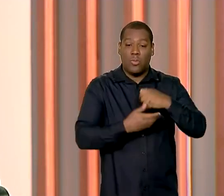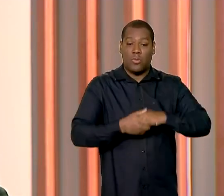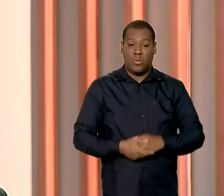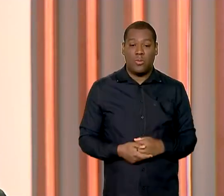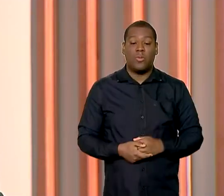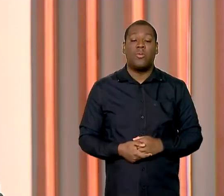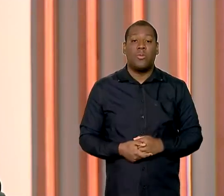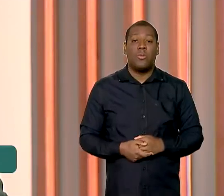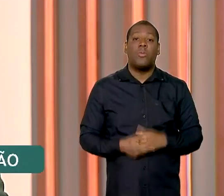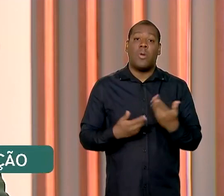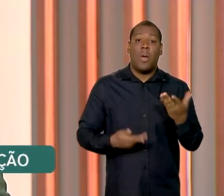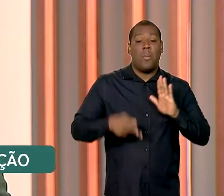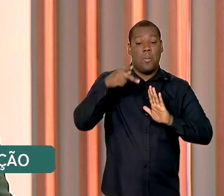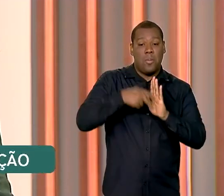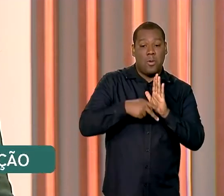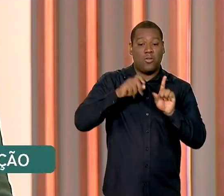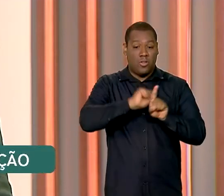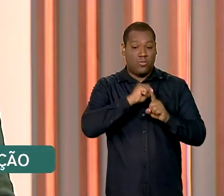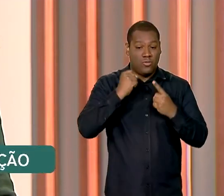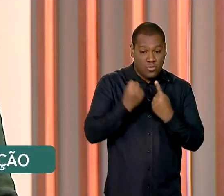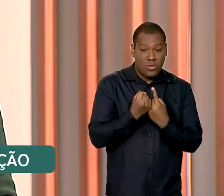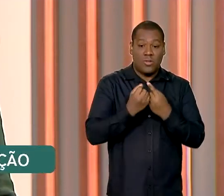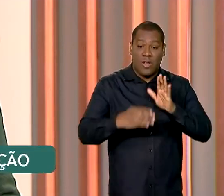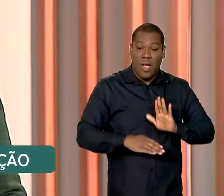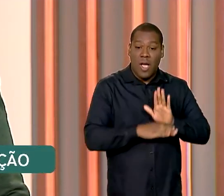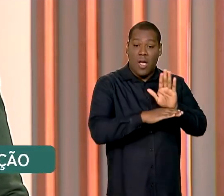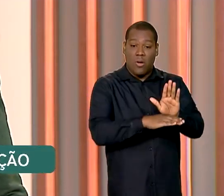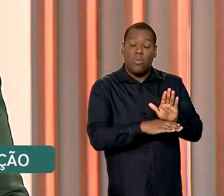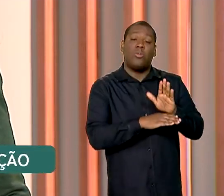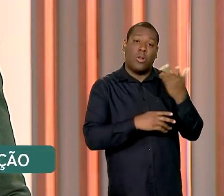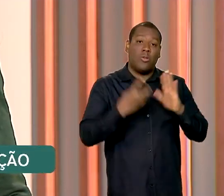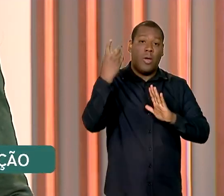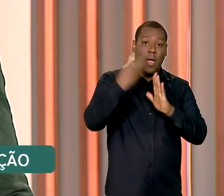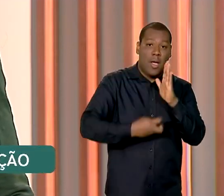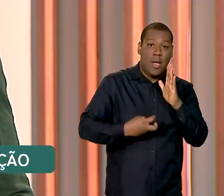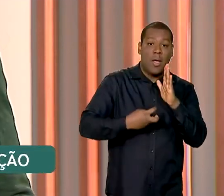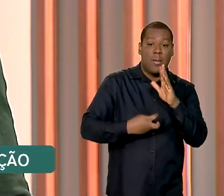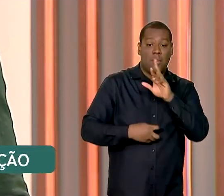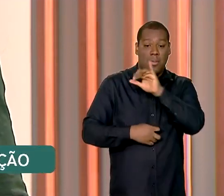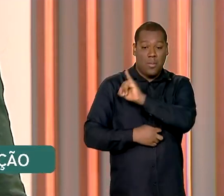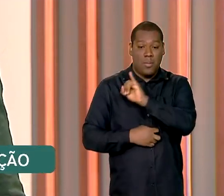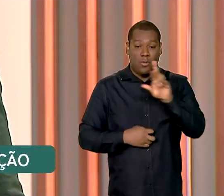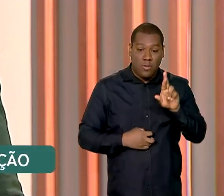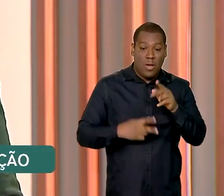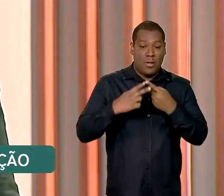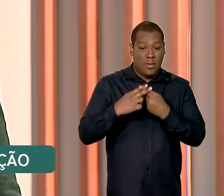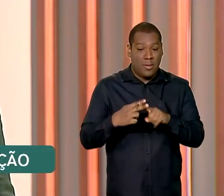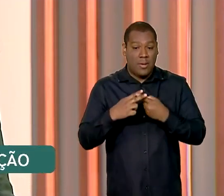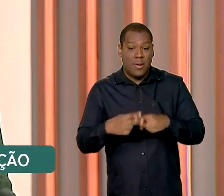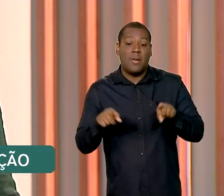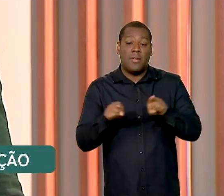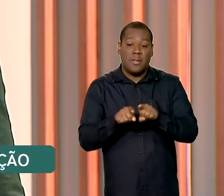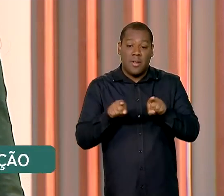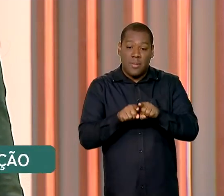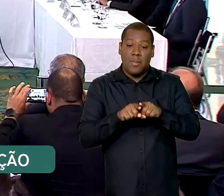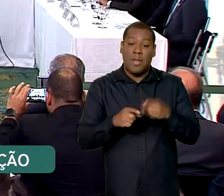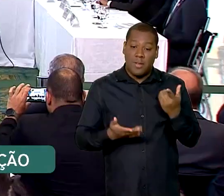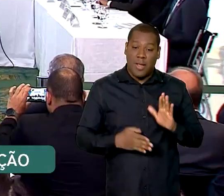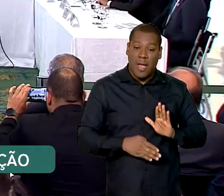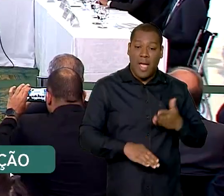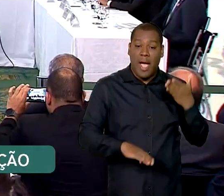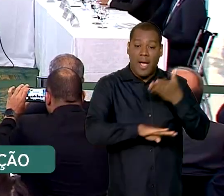antecipações de programas sociais, de restituição do imposto de renda e créditos para empresários e produtores rurais.